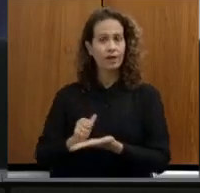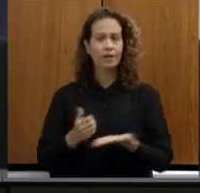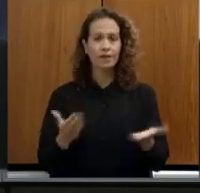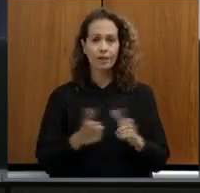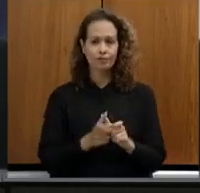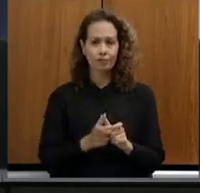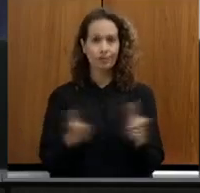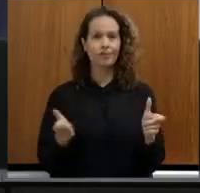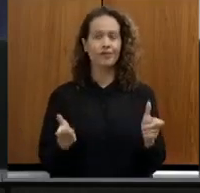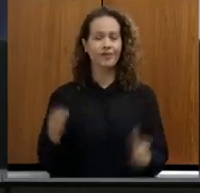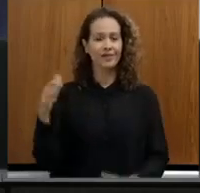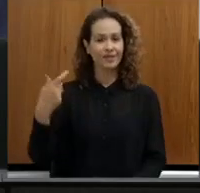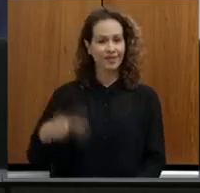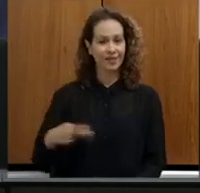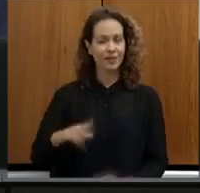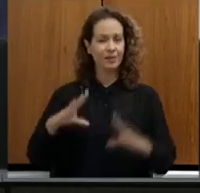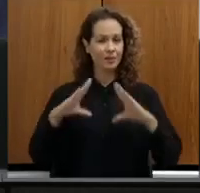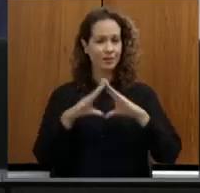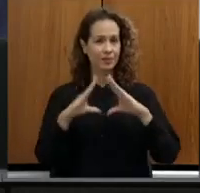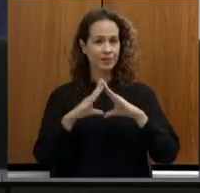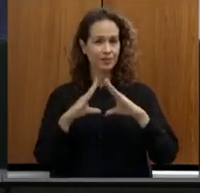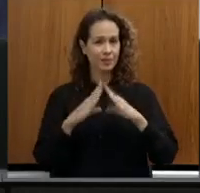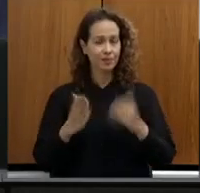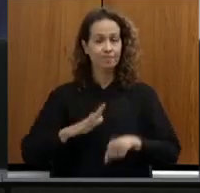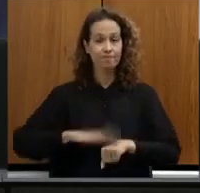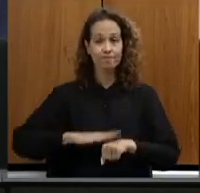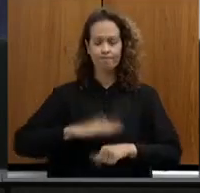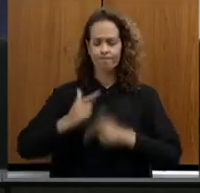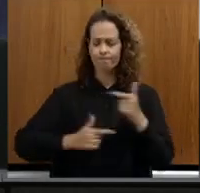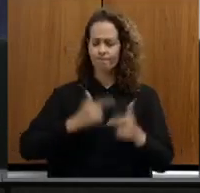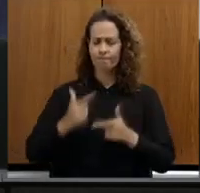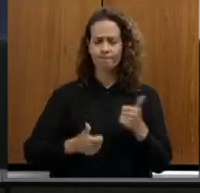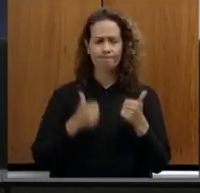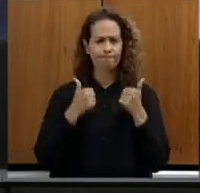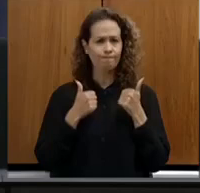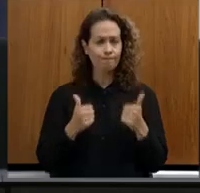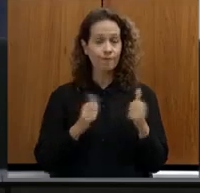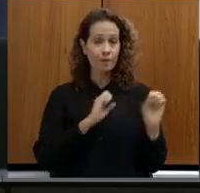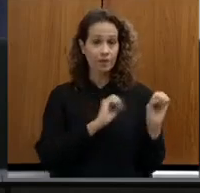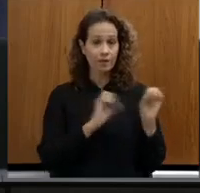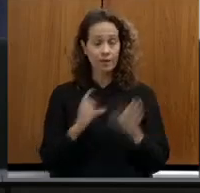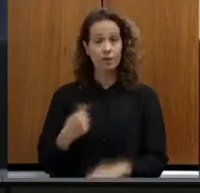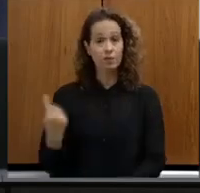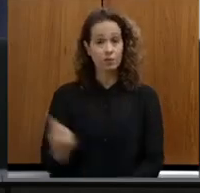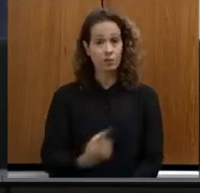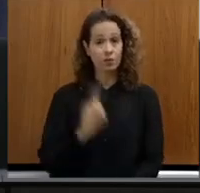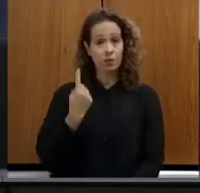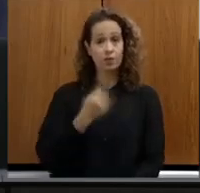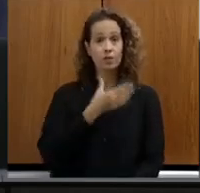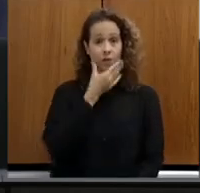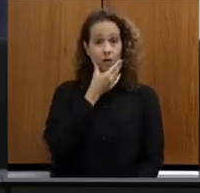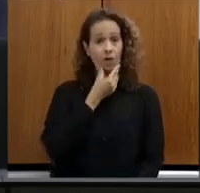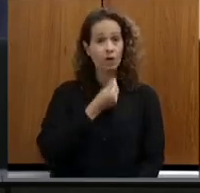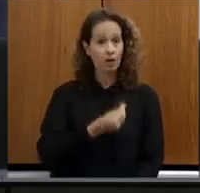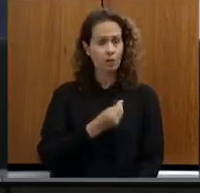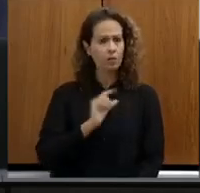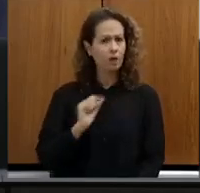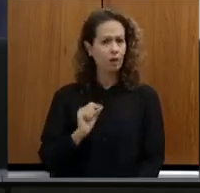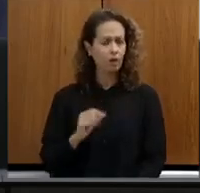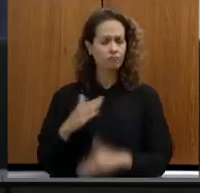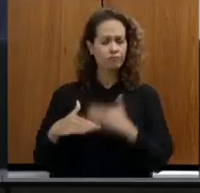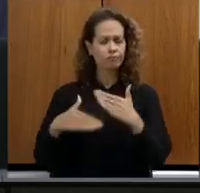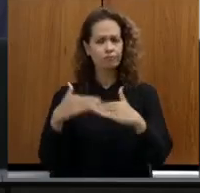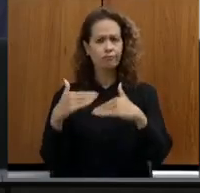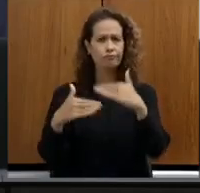a dominar essa casa. e têm feito um excelente trabalho, têm ensinado a muitos de nós, homens, a aprimorar o